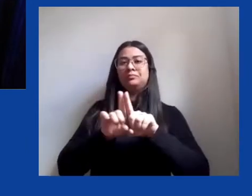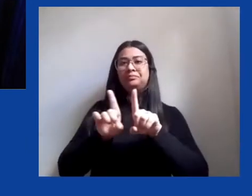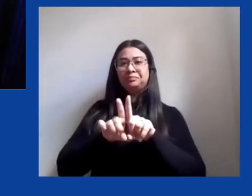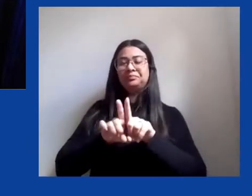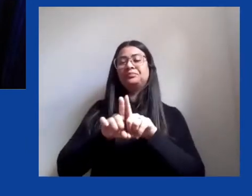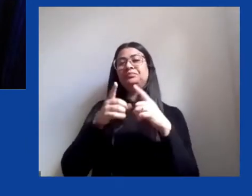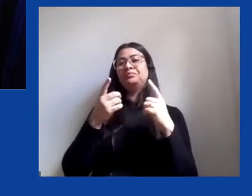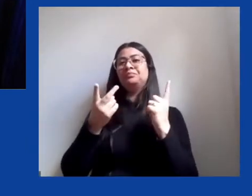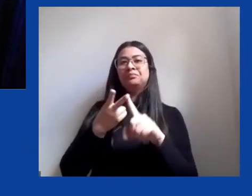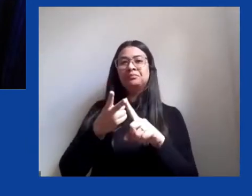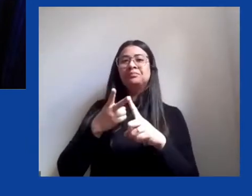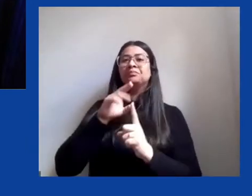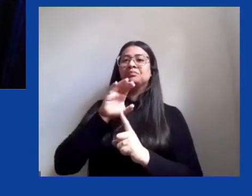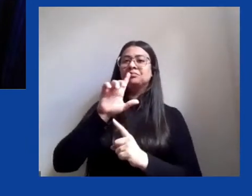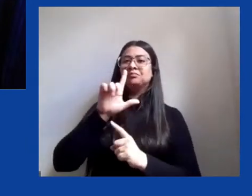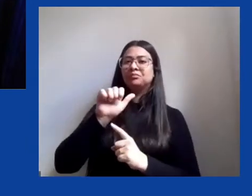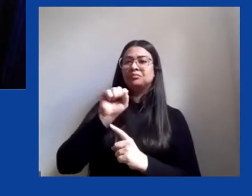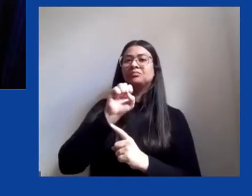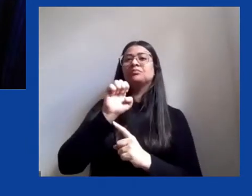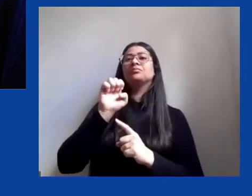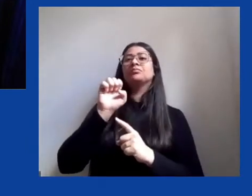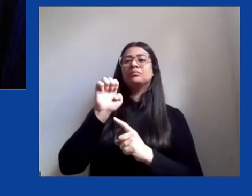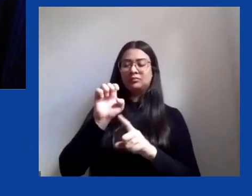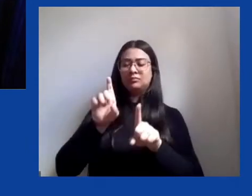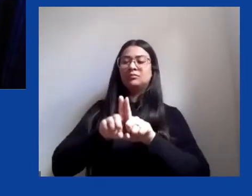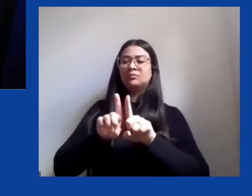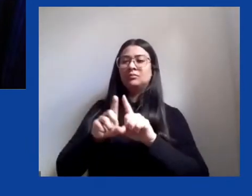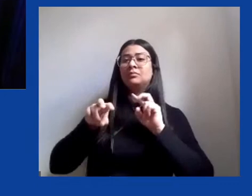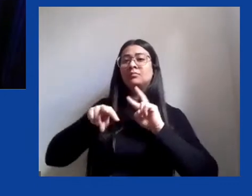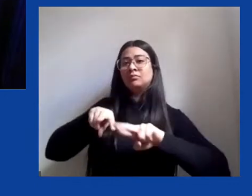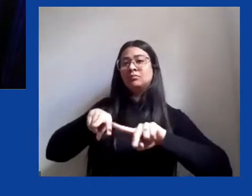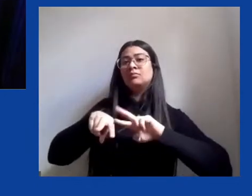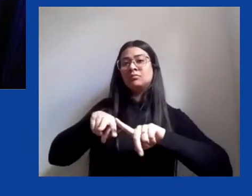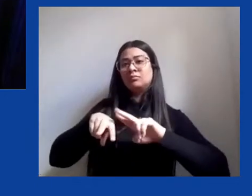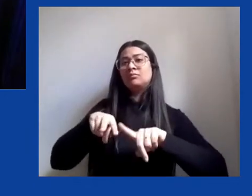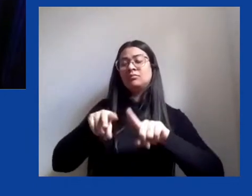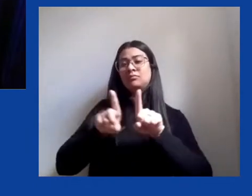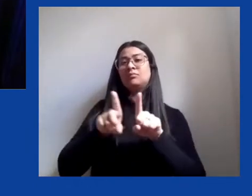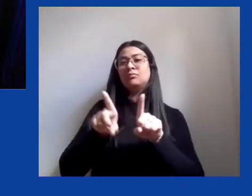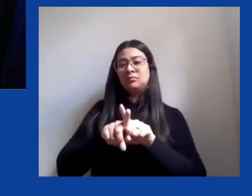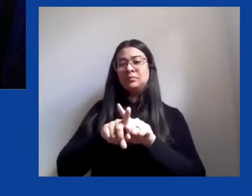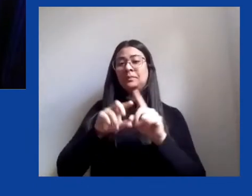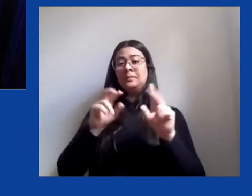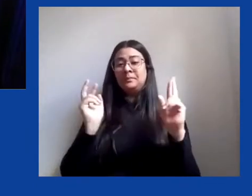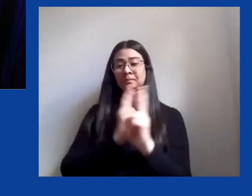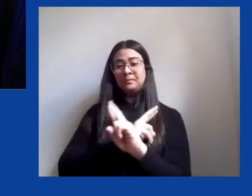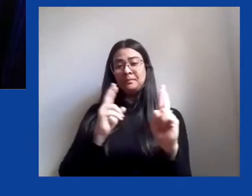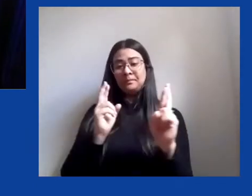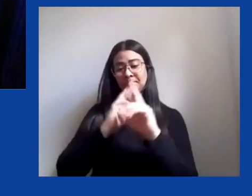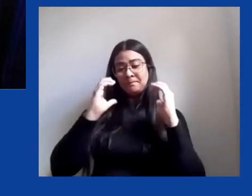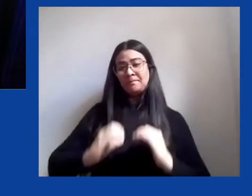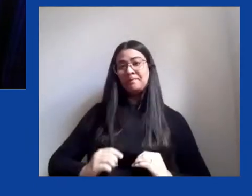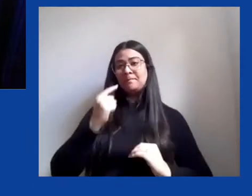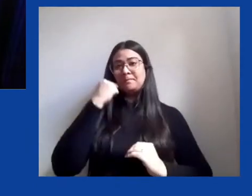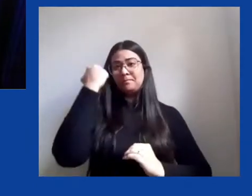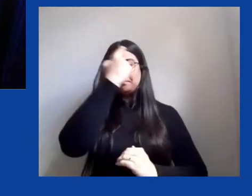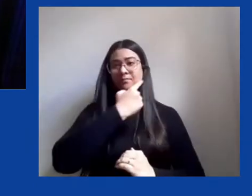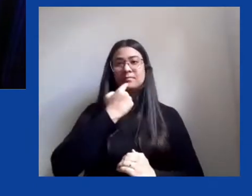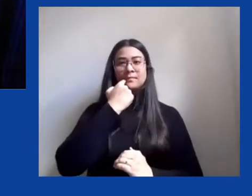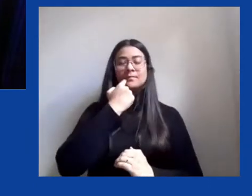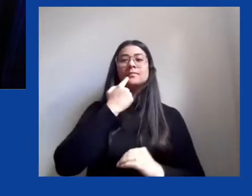estruturam as relações socioculturais e políticas, as relações éticas e estéticas também, né.